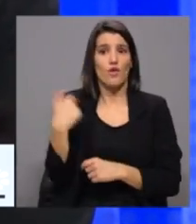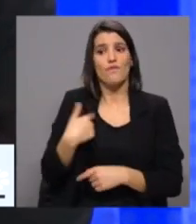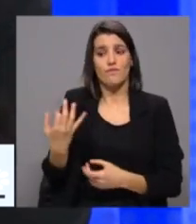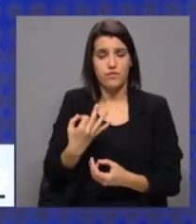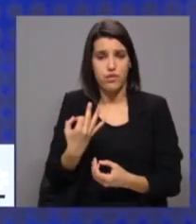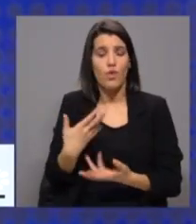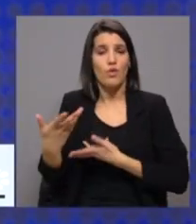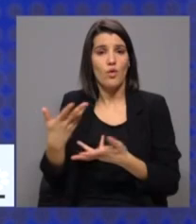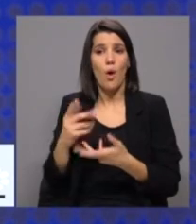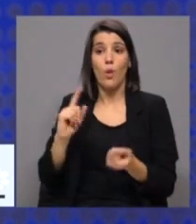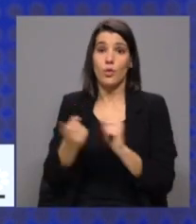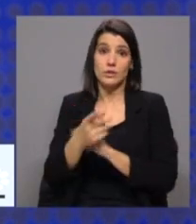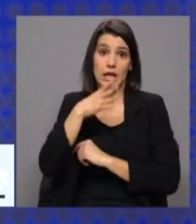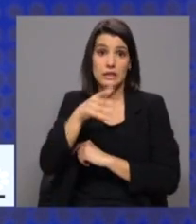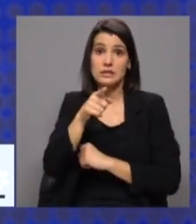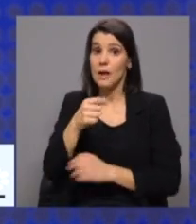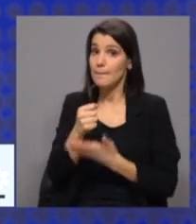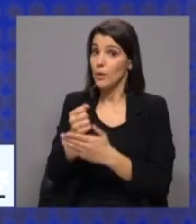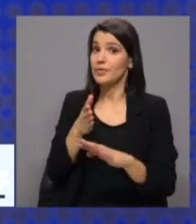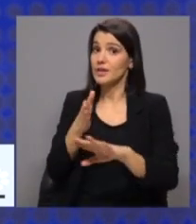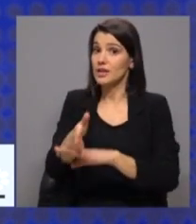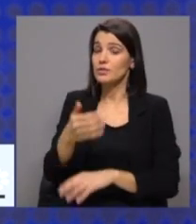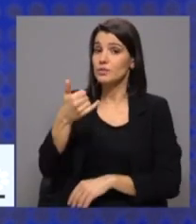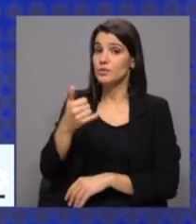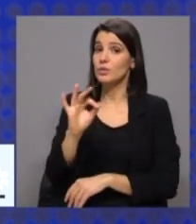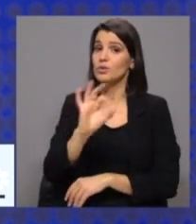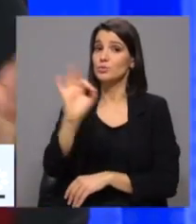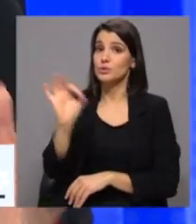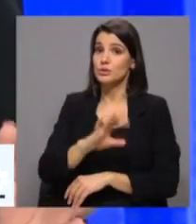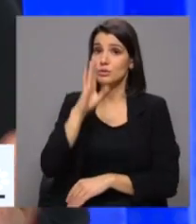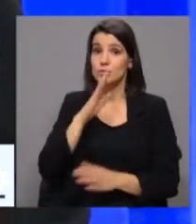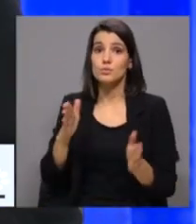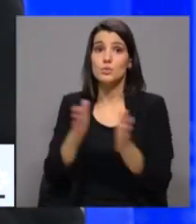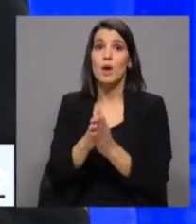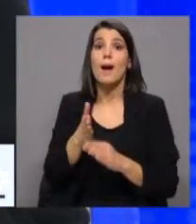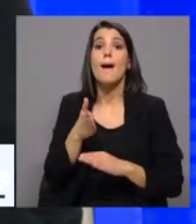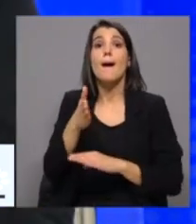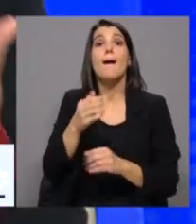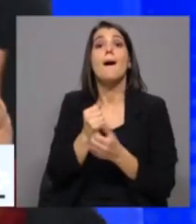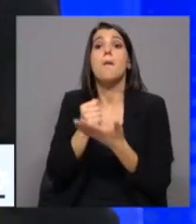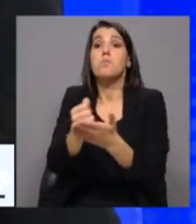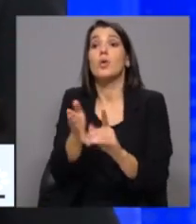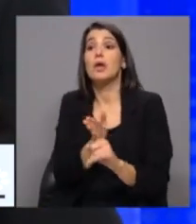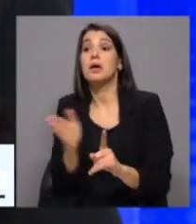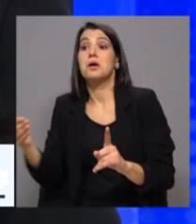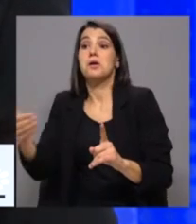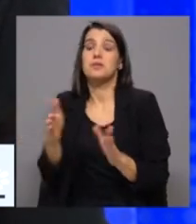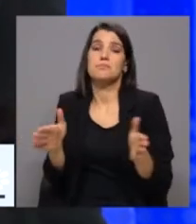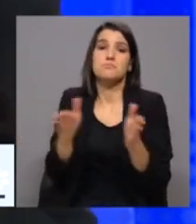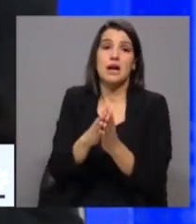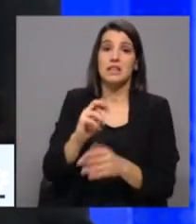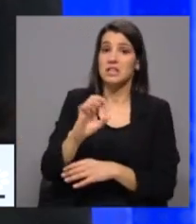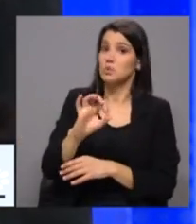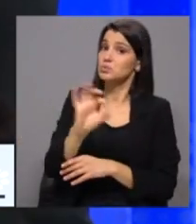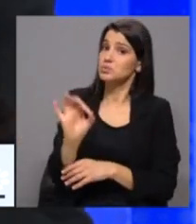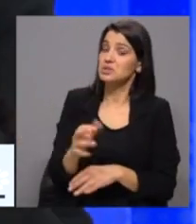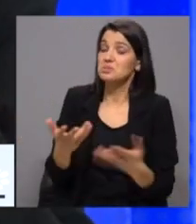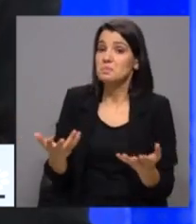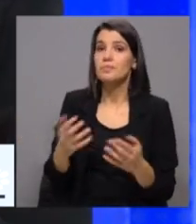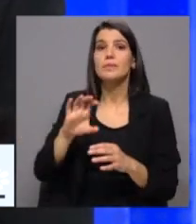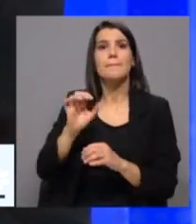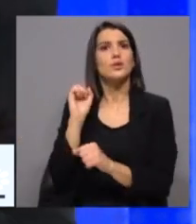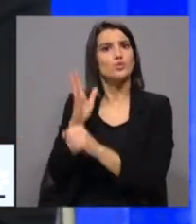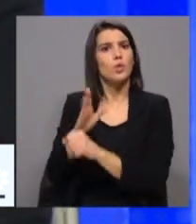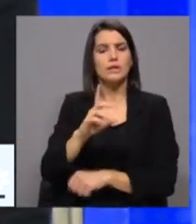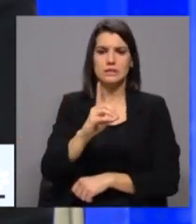contrariamente ao que afirmou, os apoios diretos são 24%, se somarmos os apoios indiretos, que valem o que valem, é que somam os 38%, quando outros países apostam